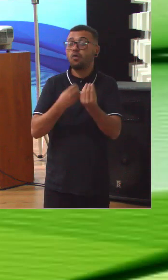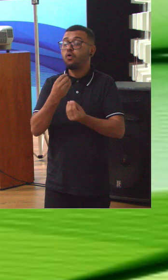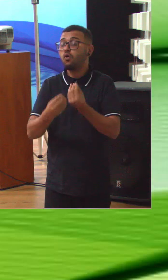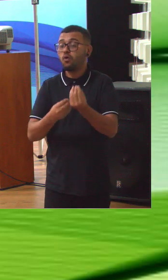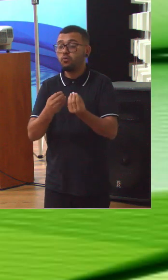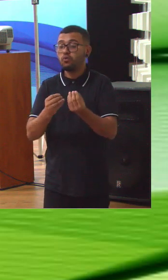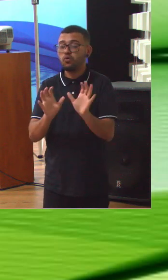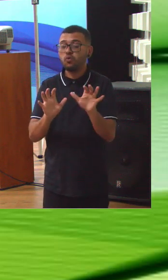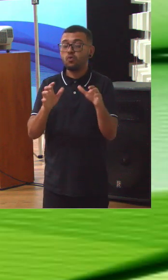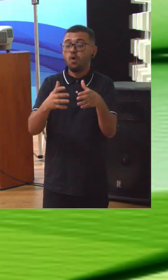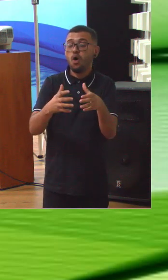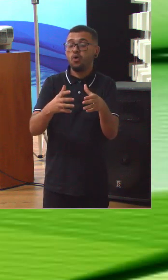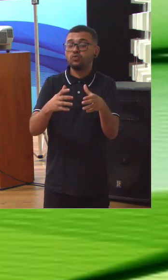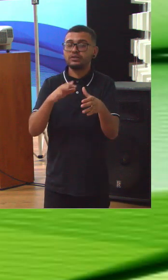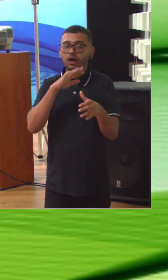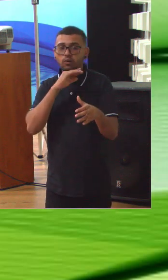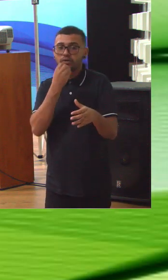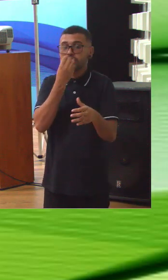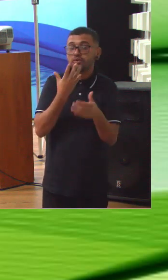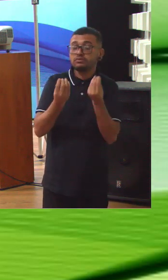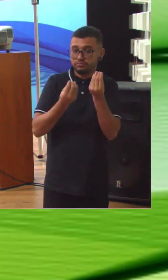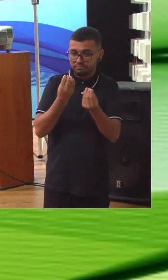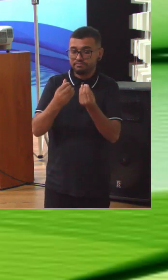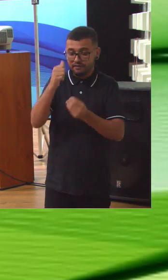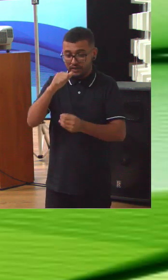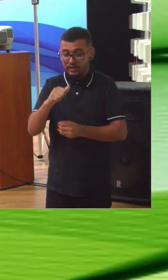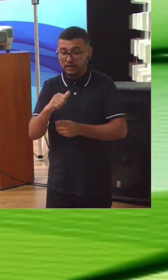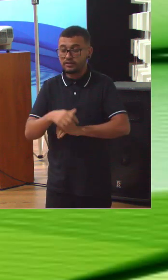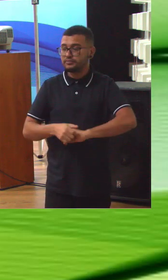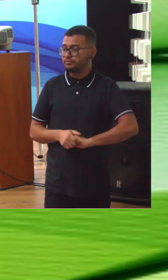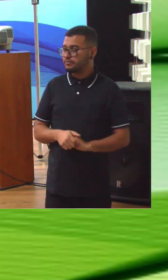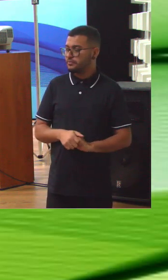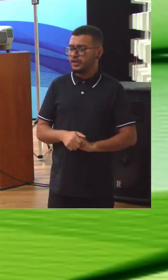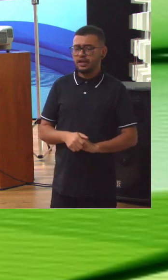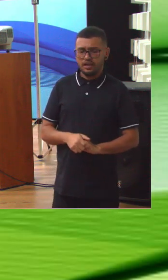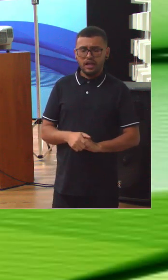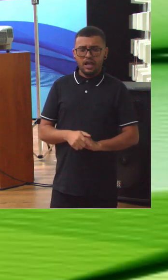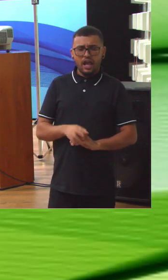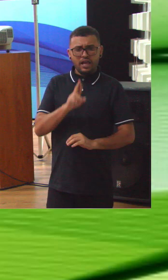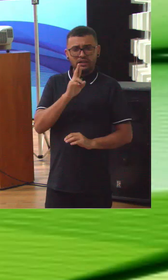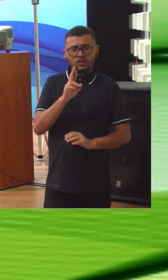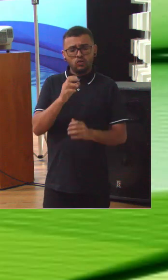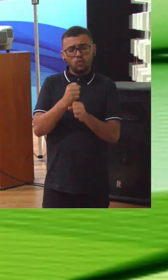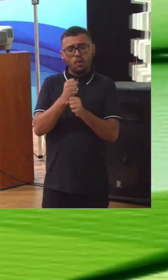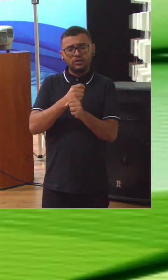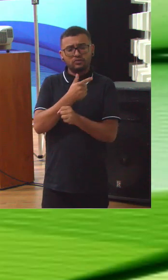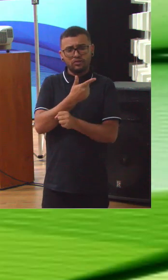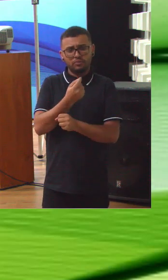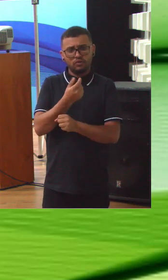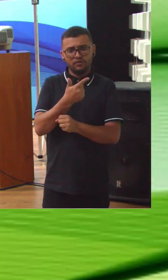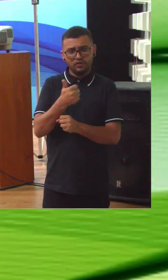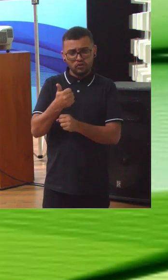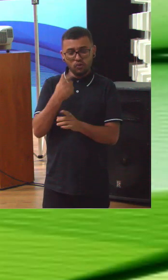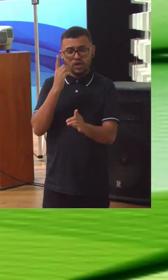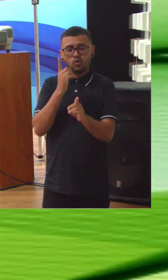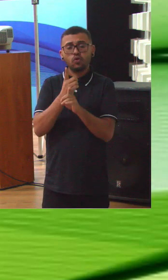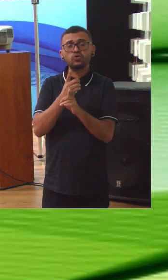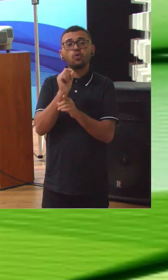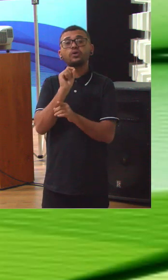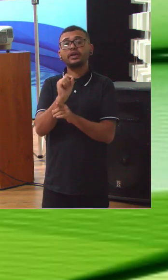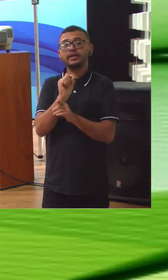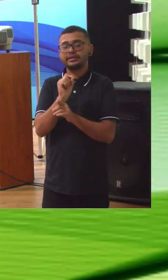saúde que nós temos nessas áreas. Bom, o que a gente encontrou de modo geral em 2021? Isso é muito interessante.